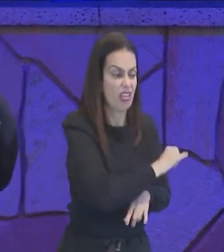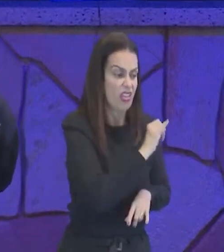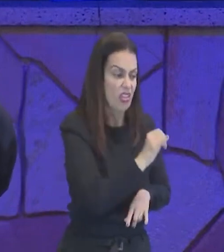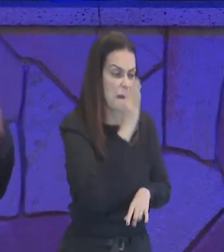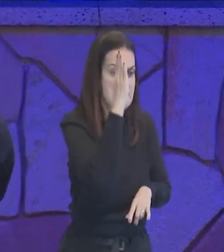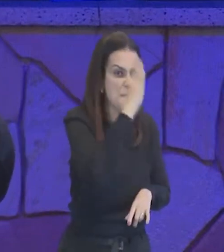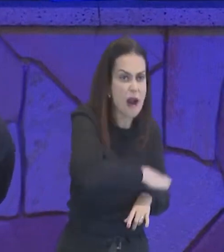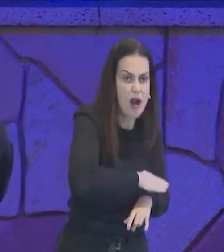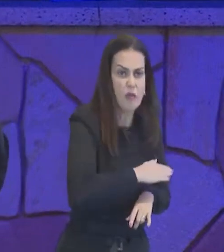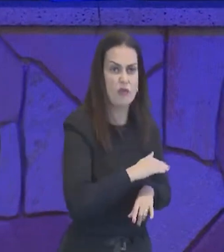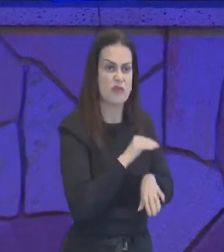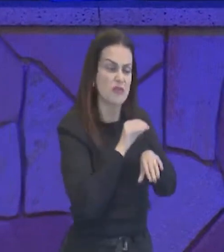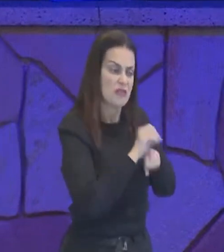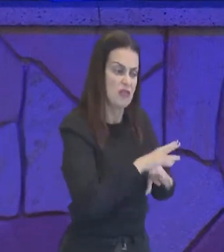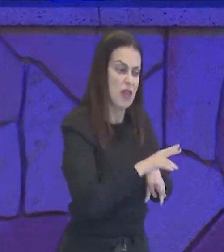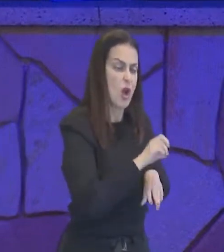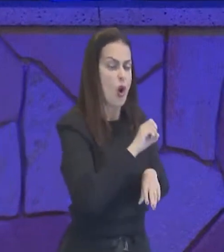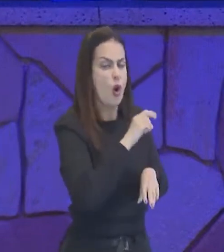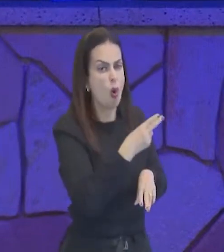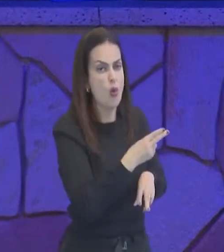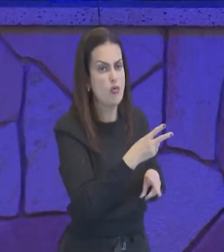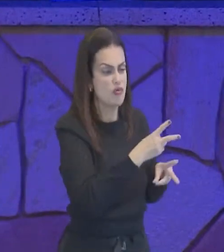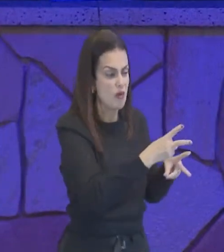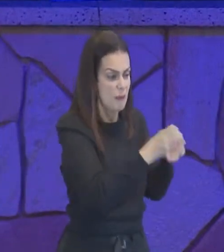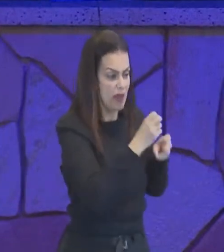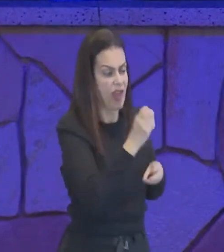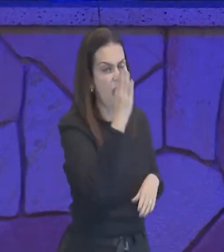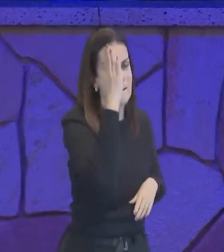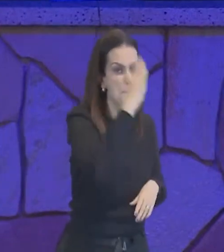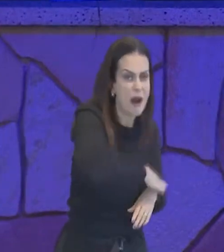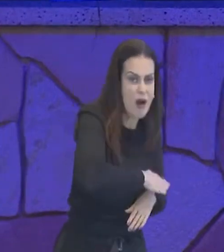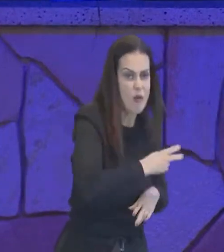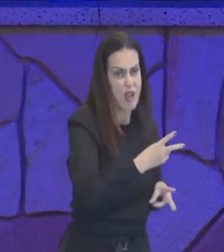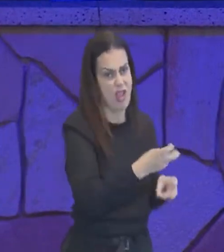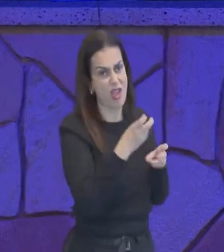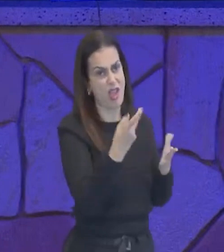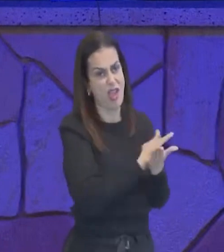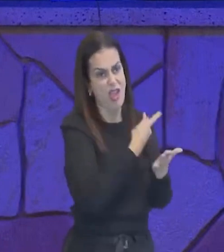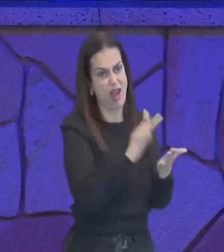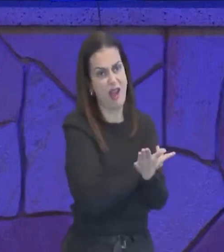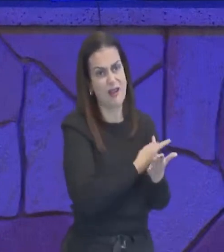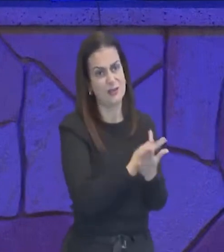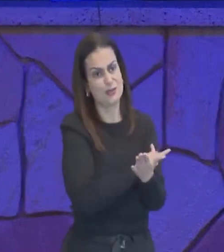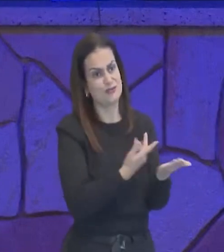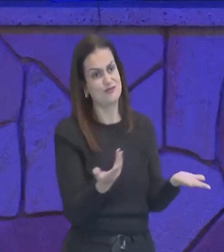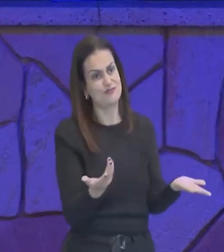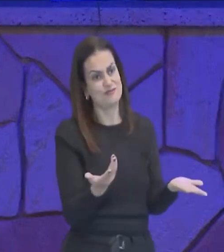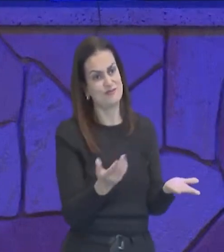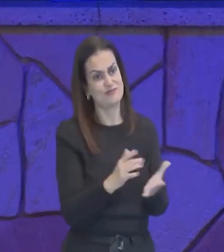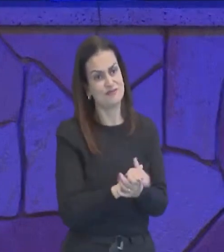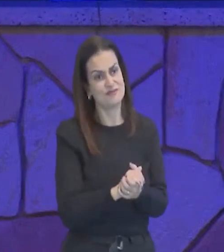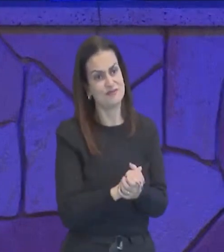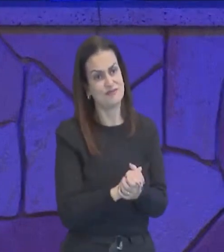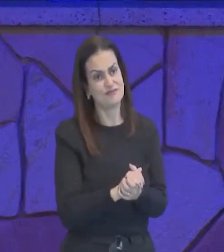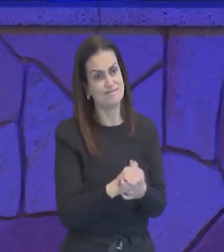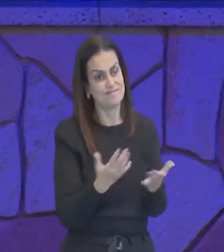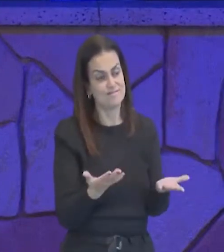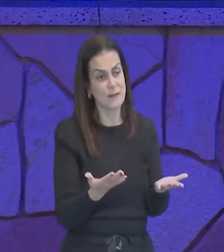má percepção, e da má ferramenta, que você vai aplicar, para uma determinada situação,